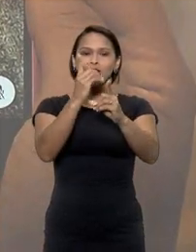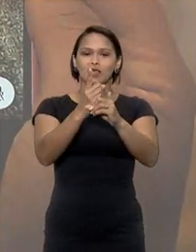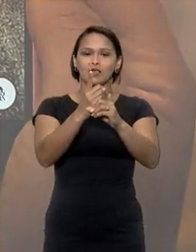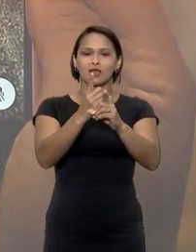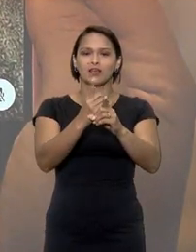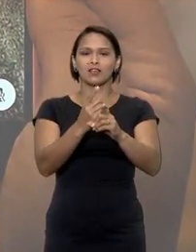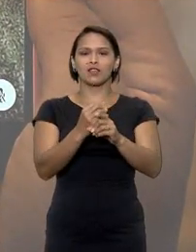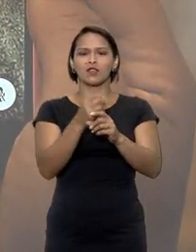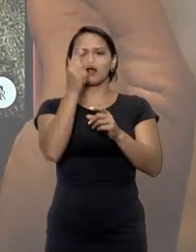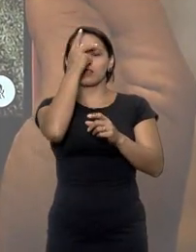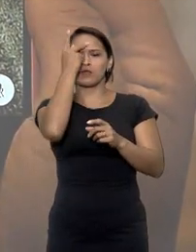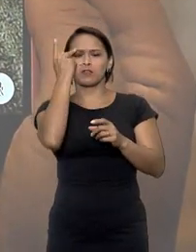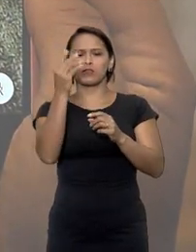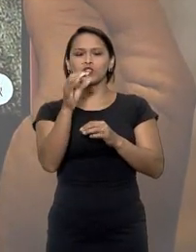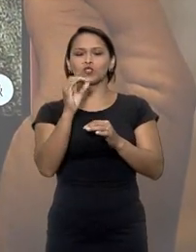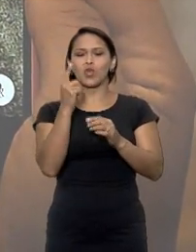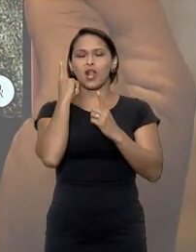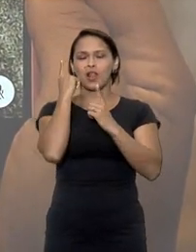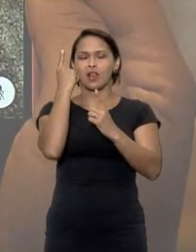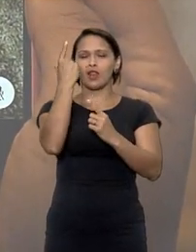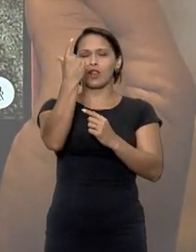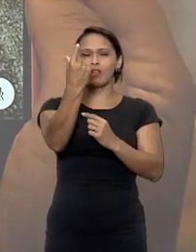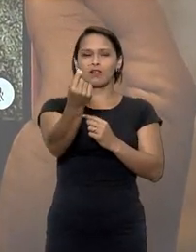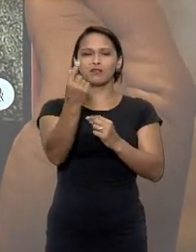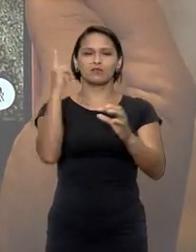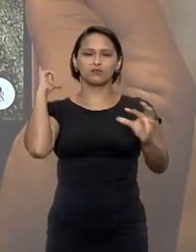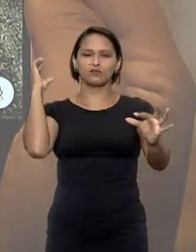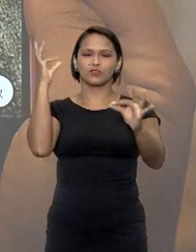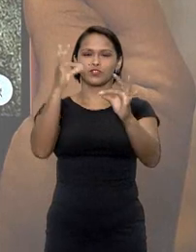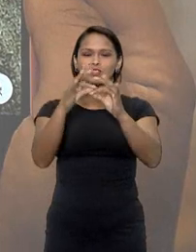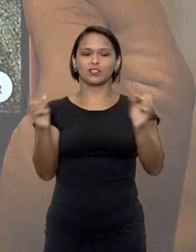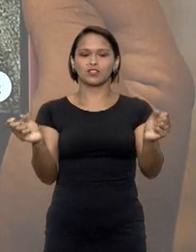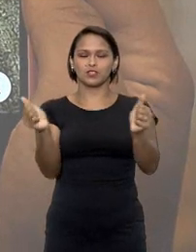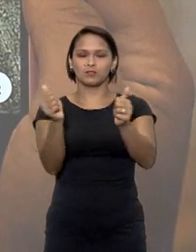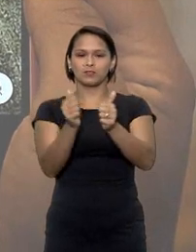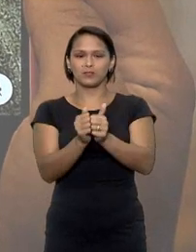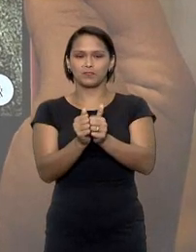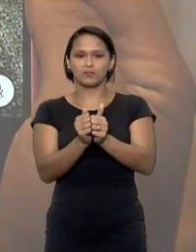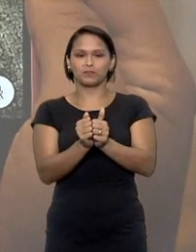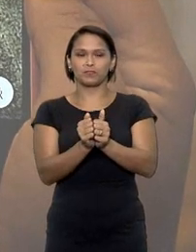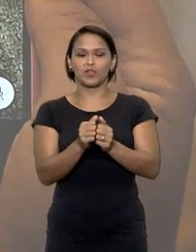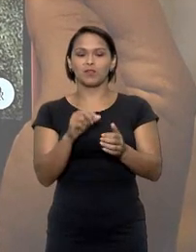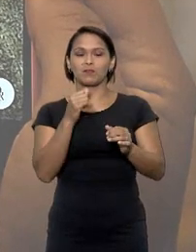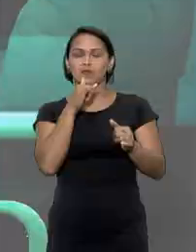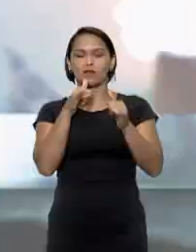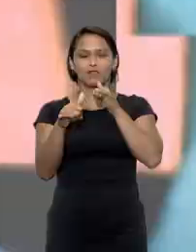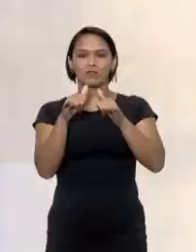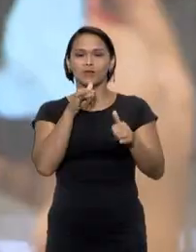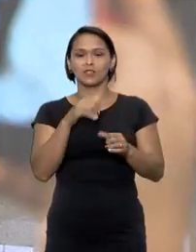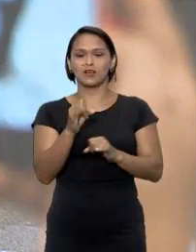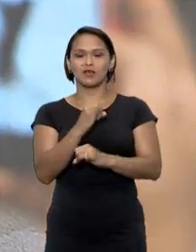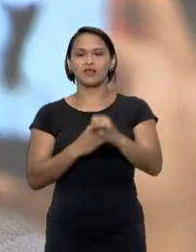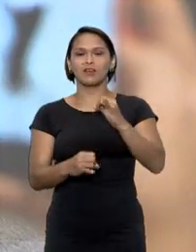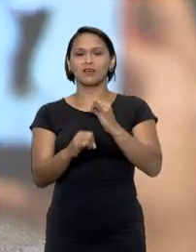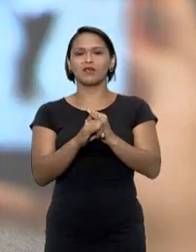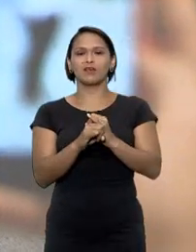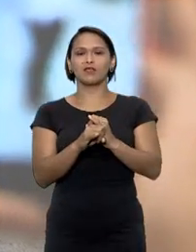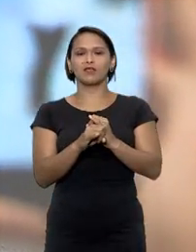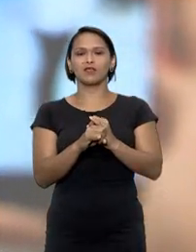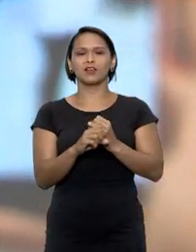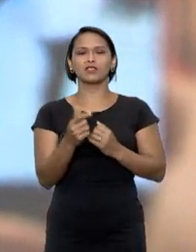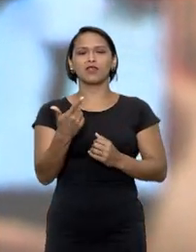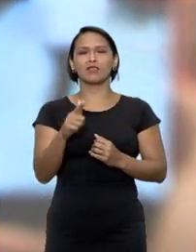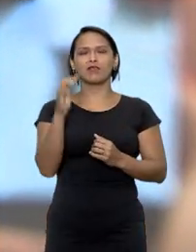pessoas fisicamente distantes para tornar possível a troca imediata de informações. Estar na internet